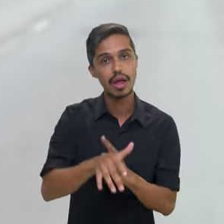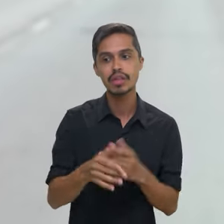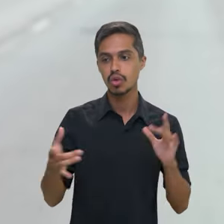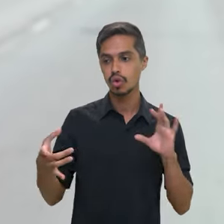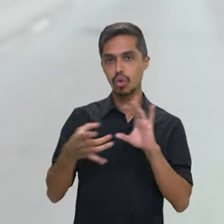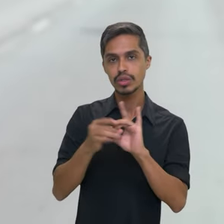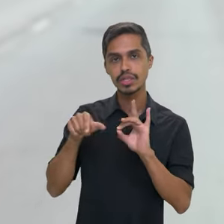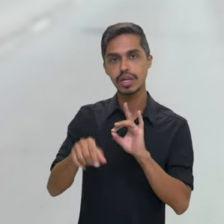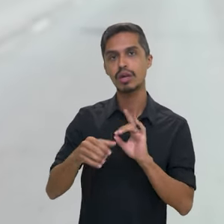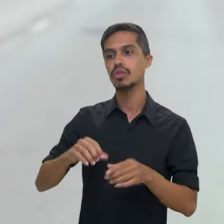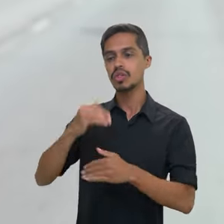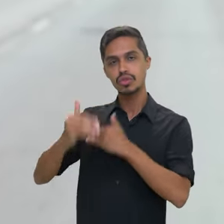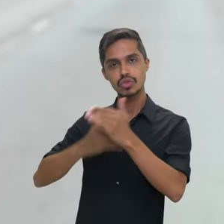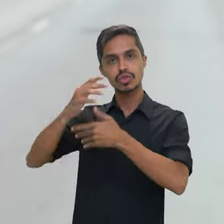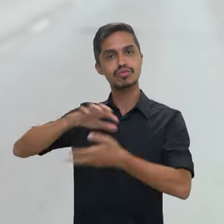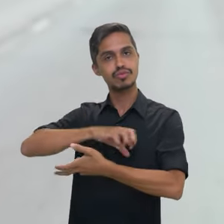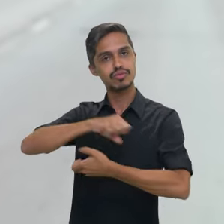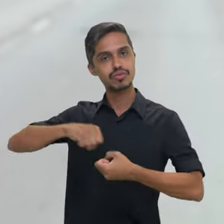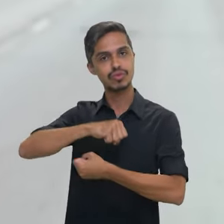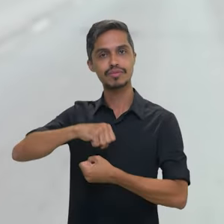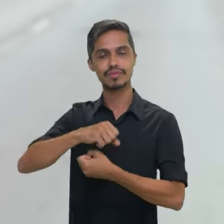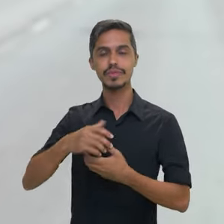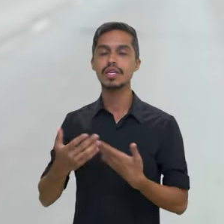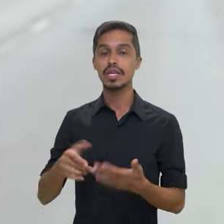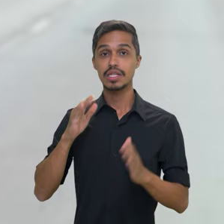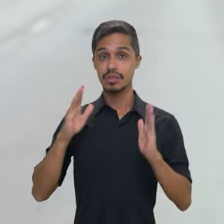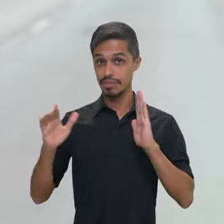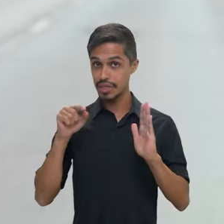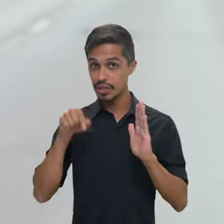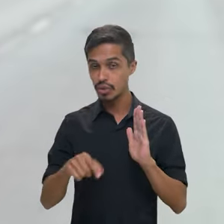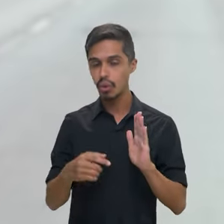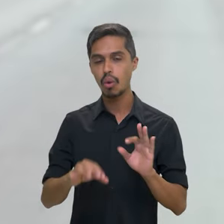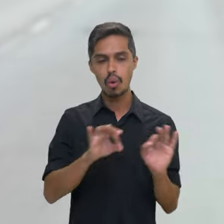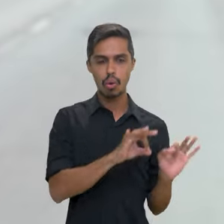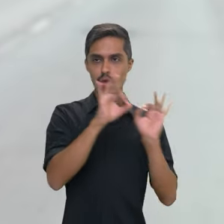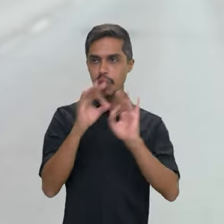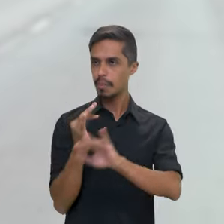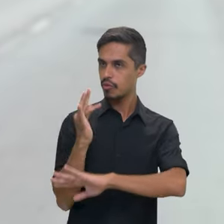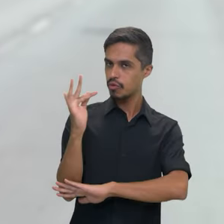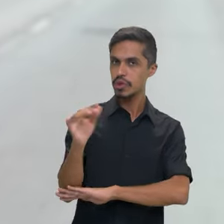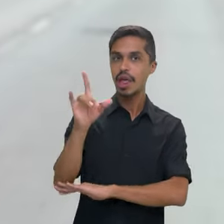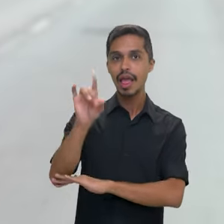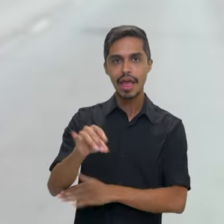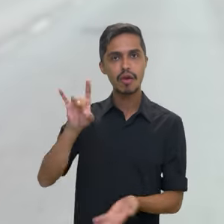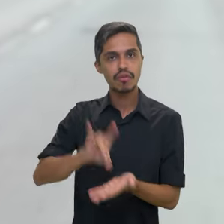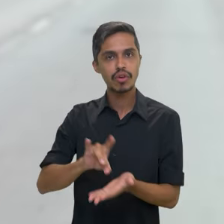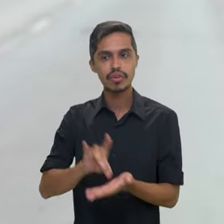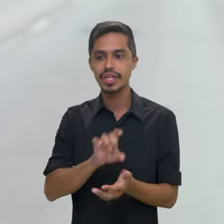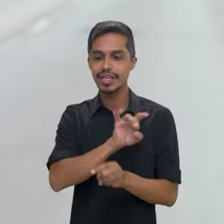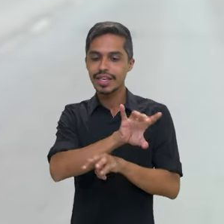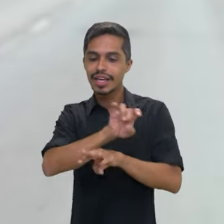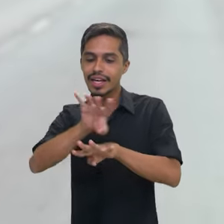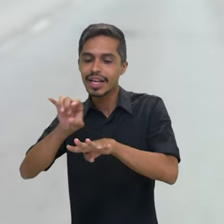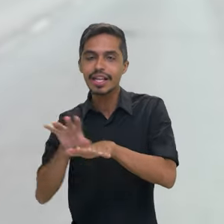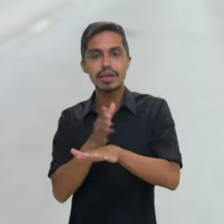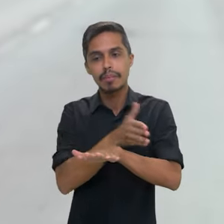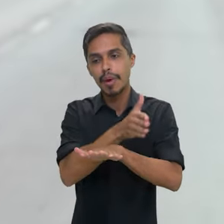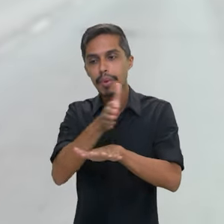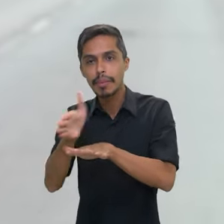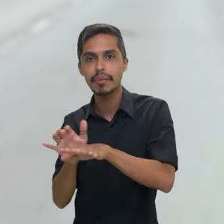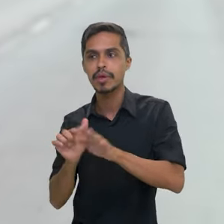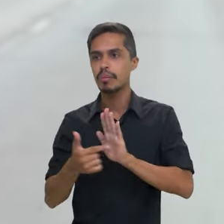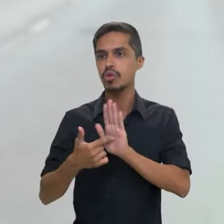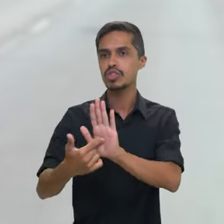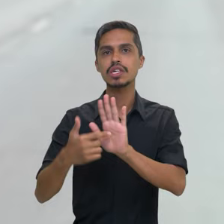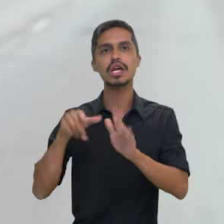a justiça social alinhada ao desenvolvimento econômico sustentável. Este foi um período onde o olhar para o futuro se fez presente em